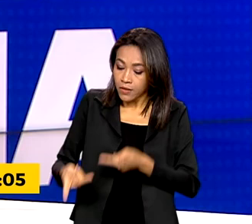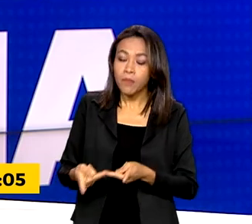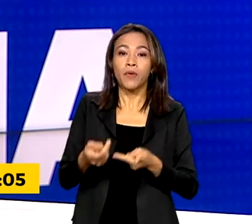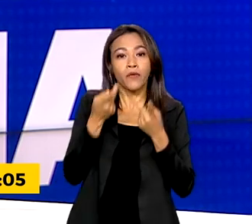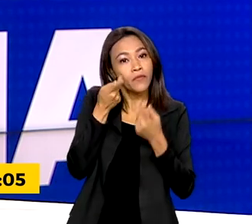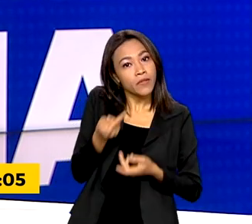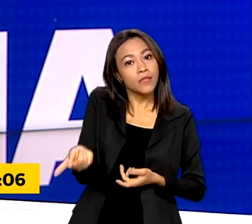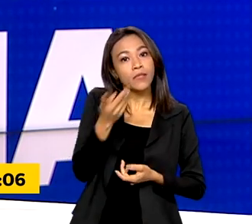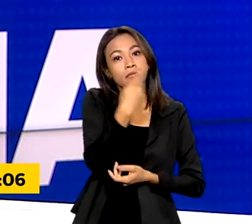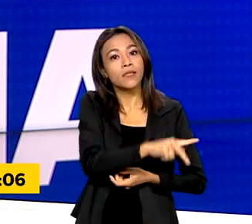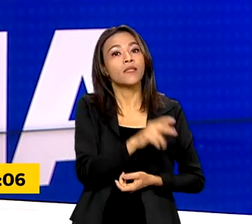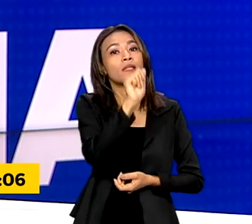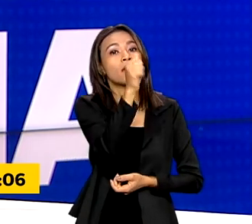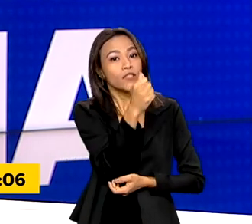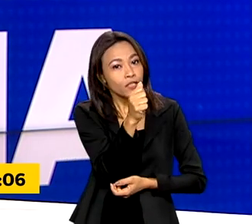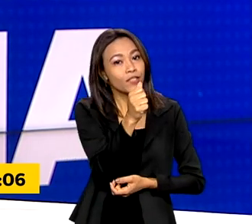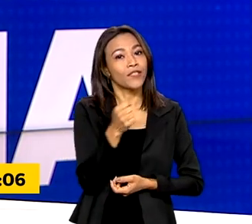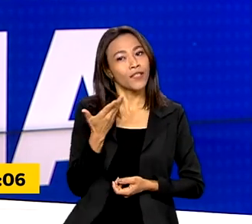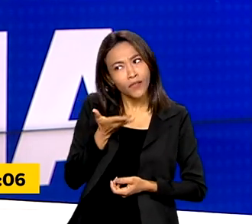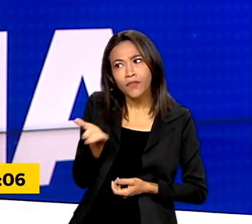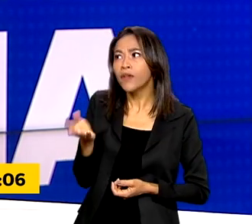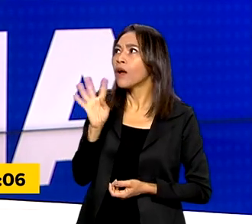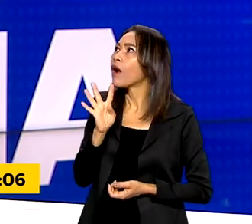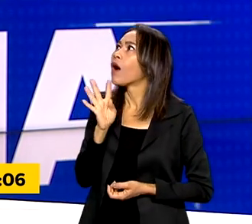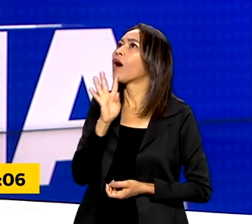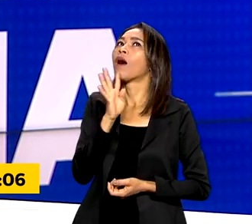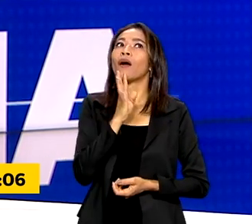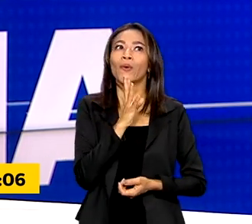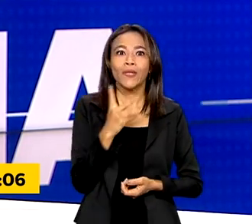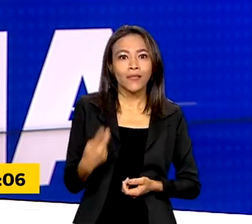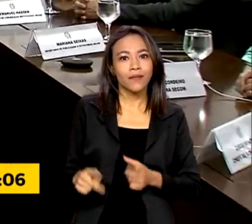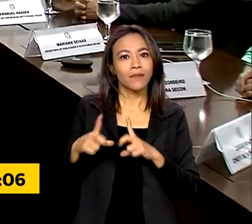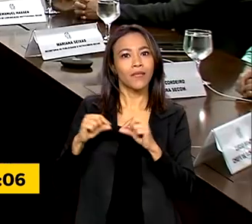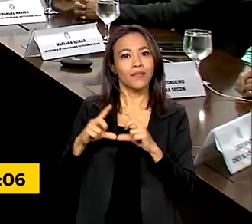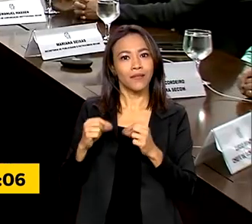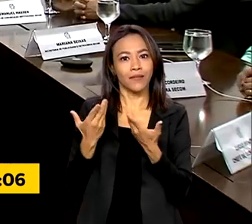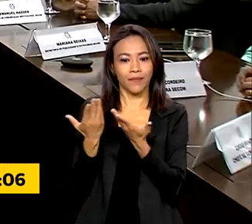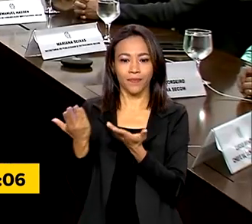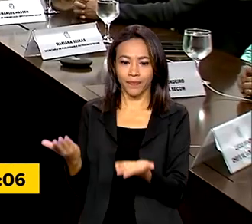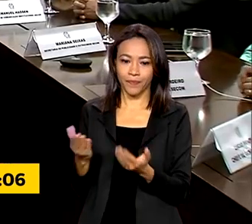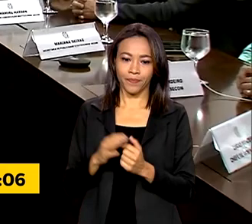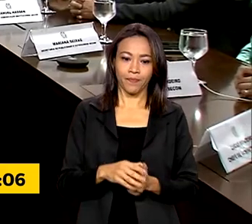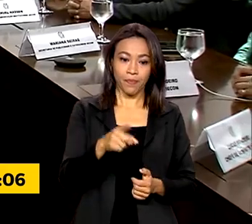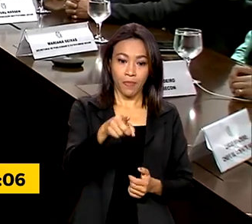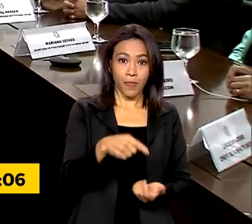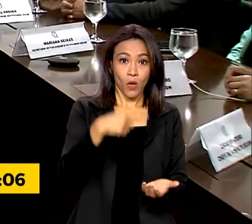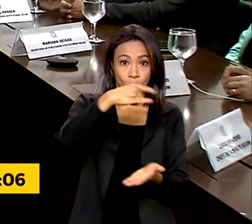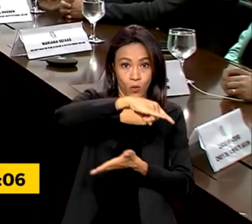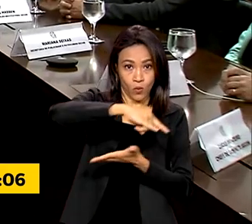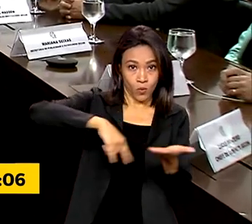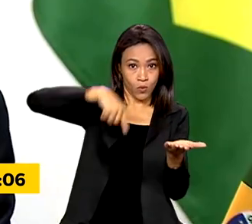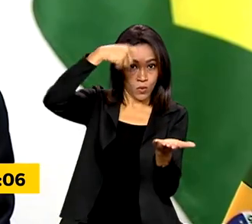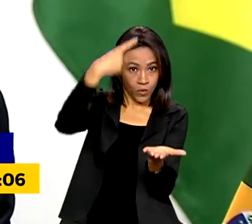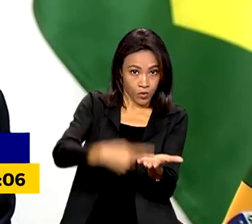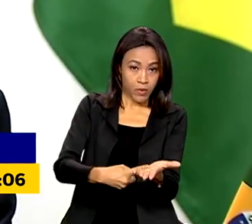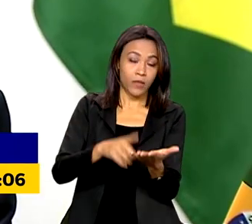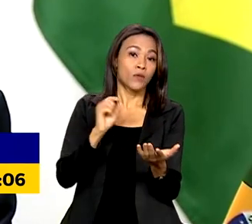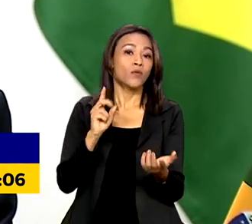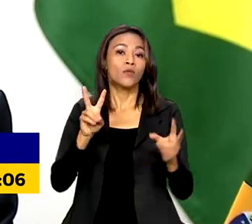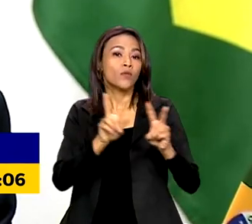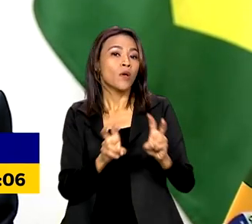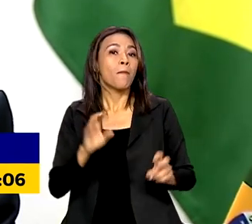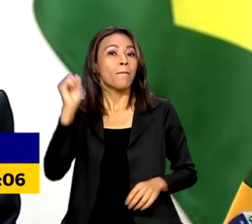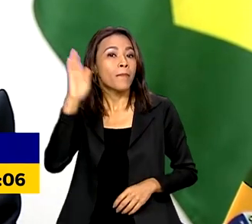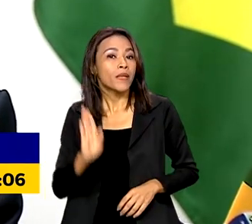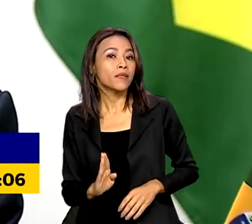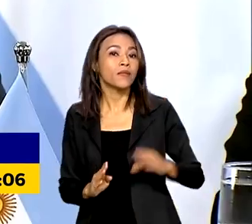argentinos que vieram conhecer a emissora pública em Brasília. O protocolo de intenção entre Brasil e Argentina na área